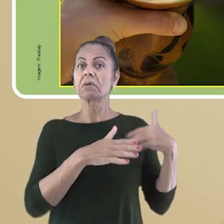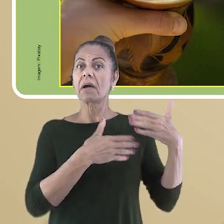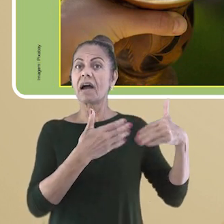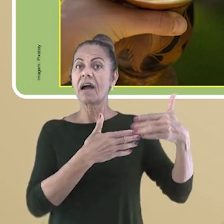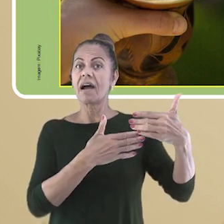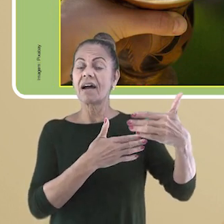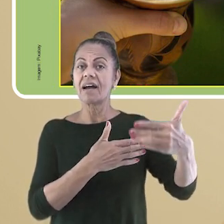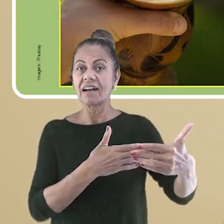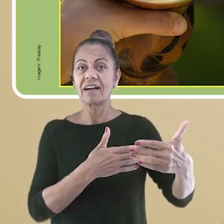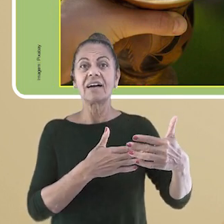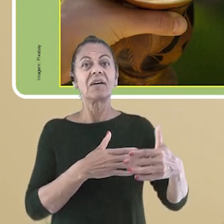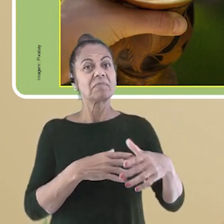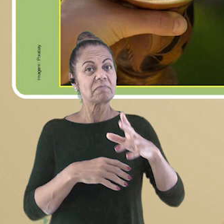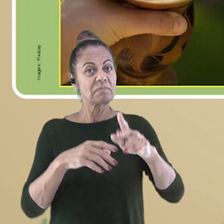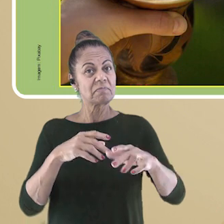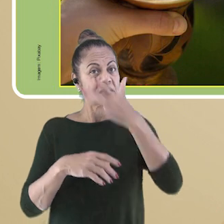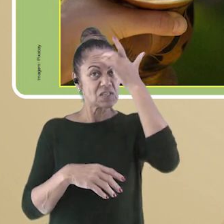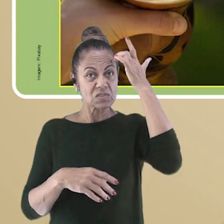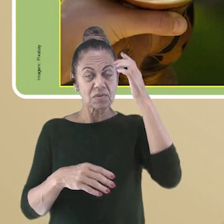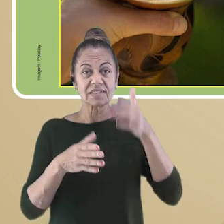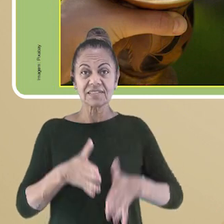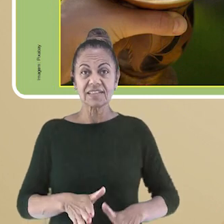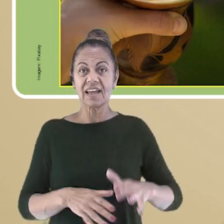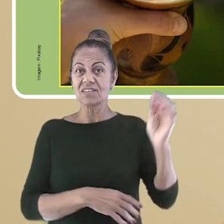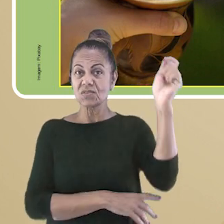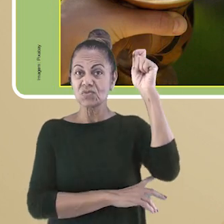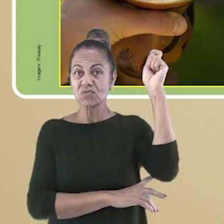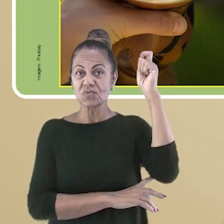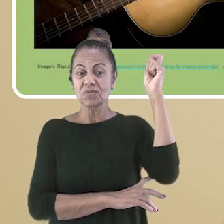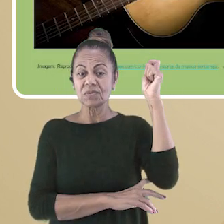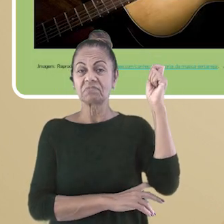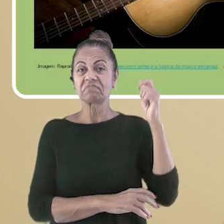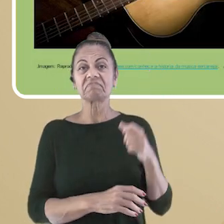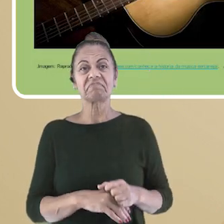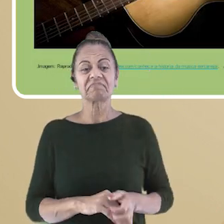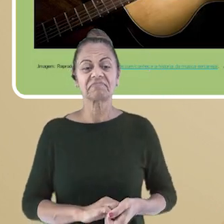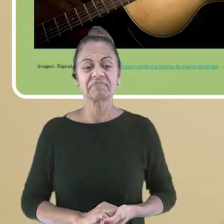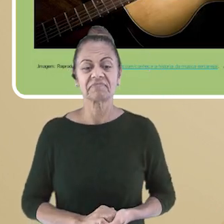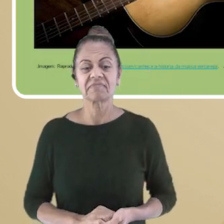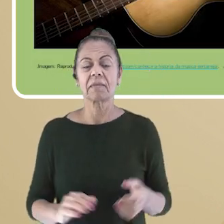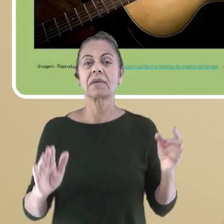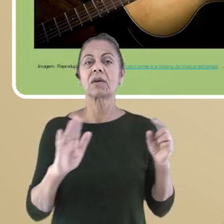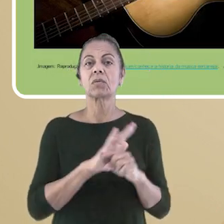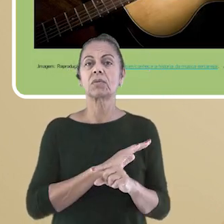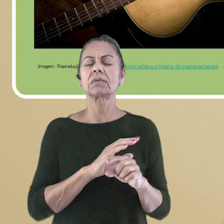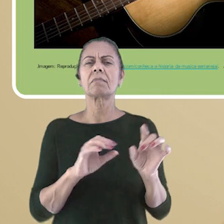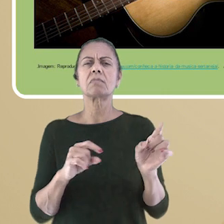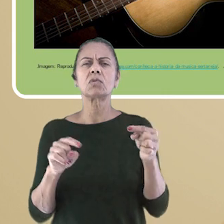se mantém até hoje entre os gaúchos, pessoas que nascem no Rio Grande do Sul. Próxima pergunta.